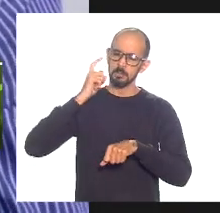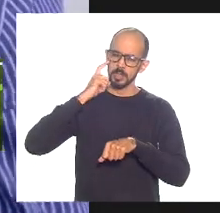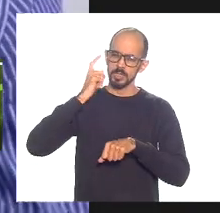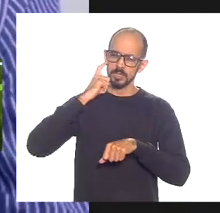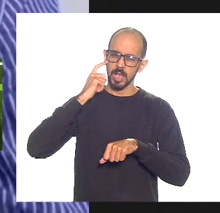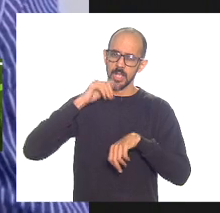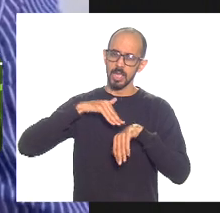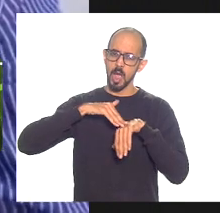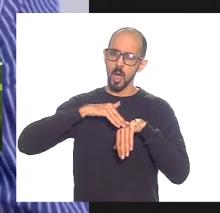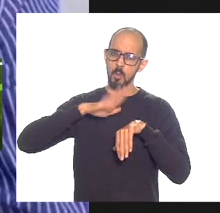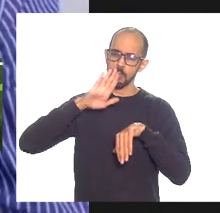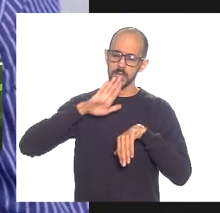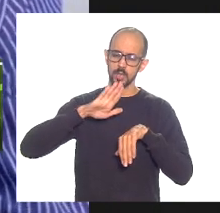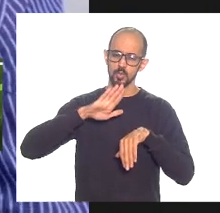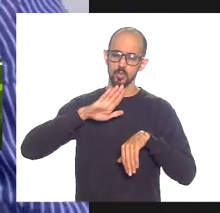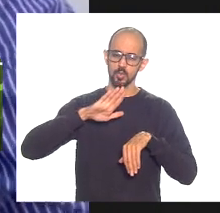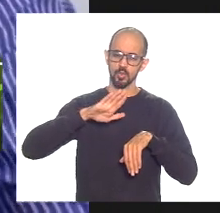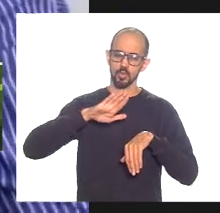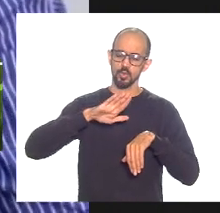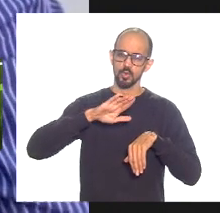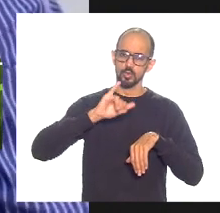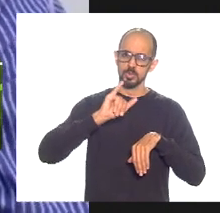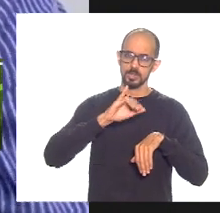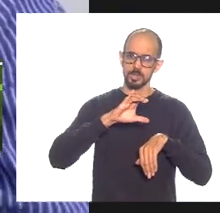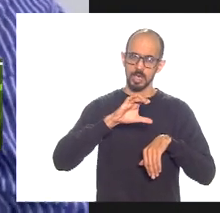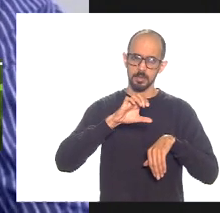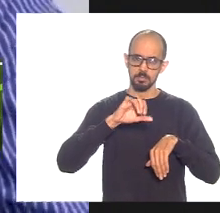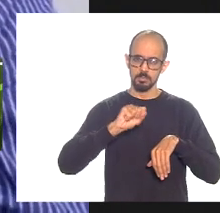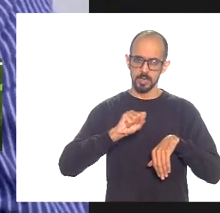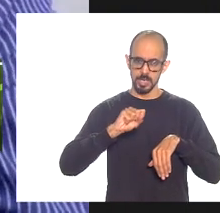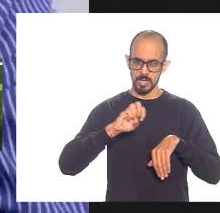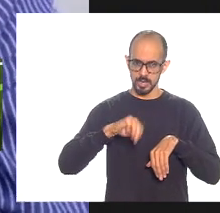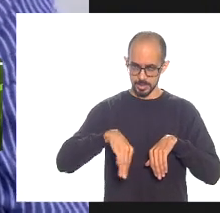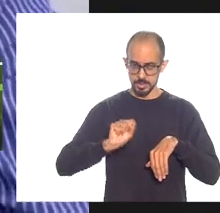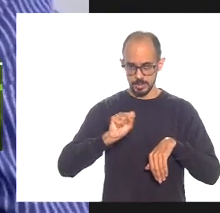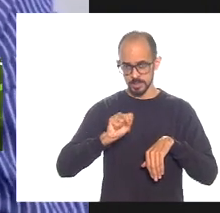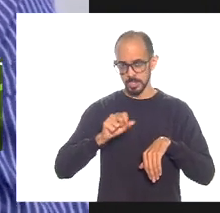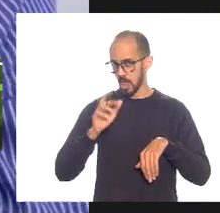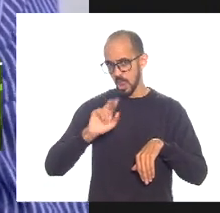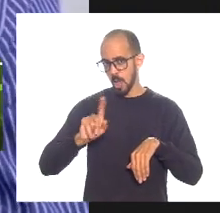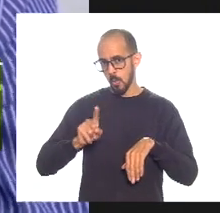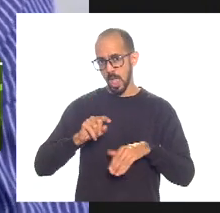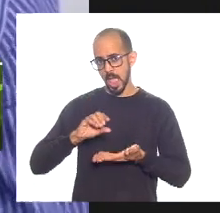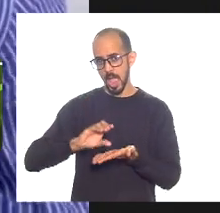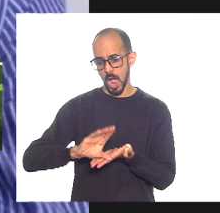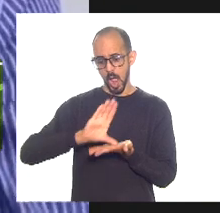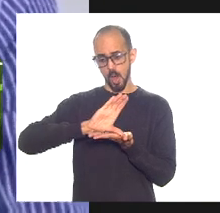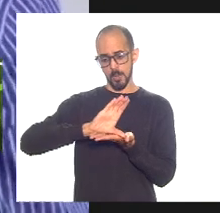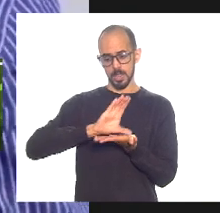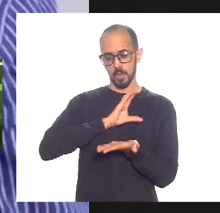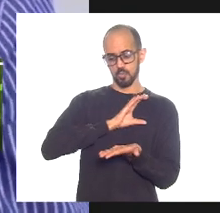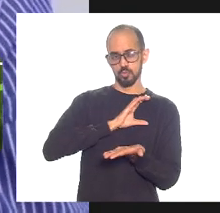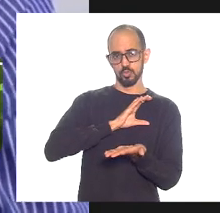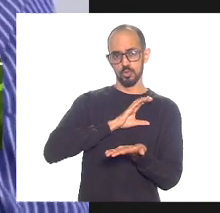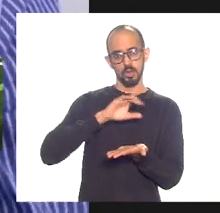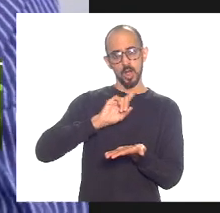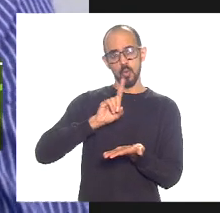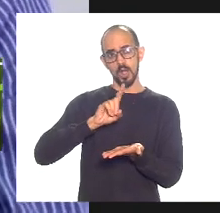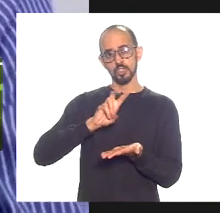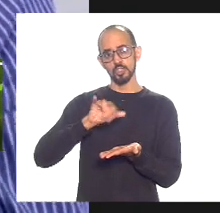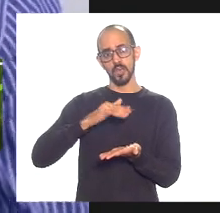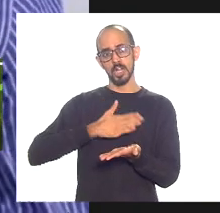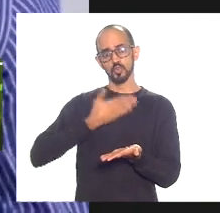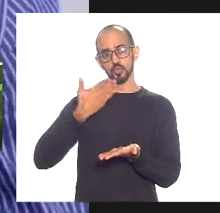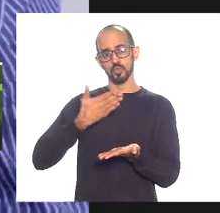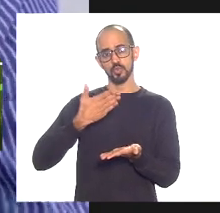aumento do ICM não quer dizer que vai aumentar a arrecadação pelo contrário nós vamos assustar os